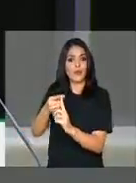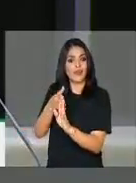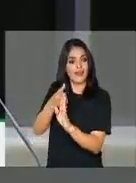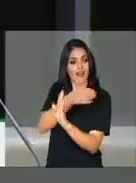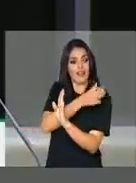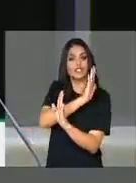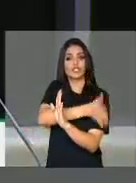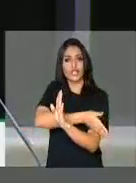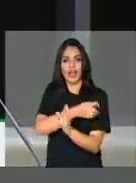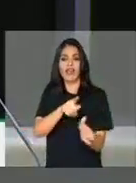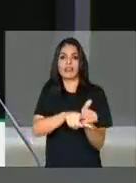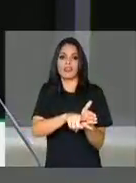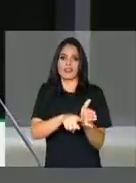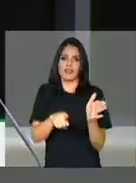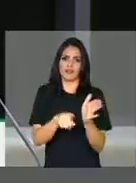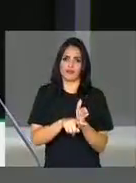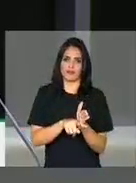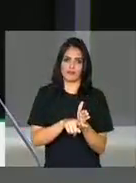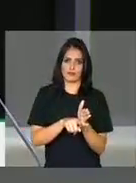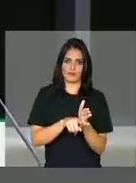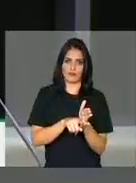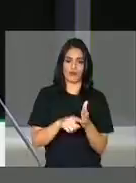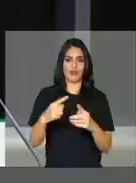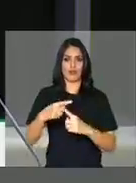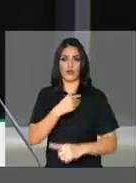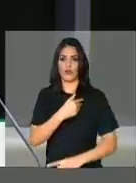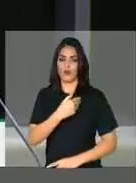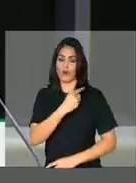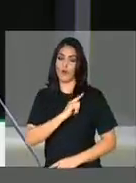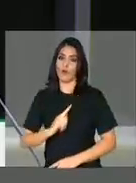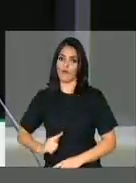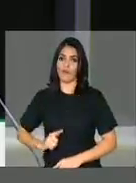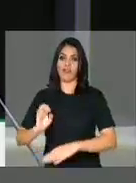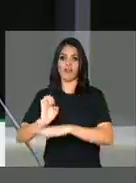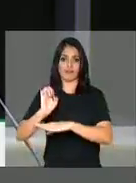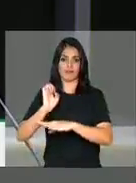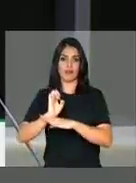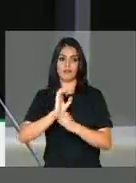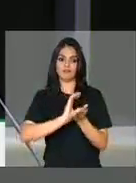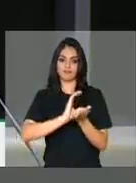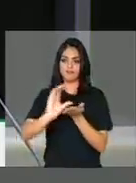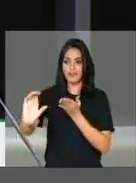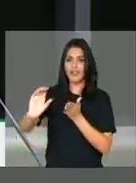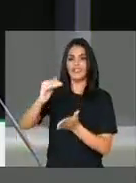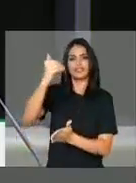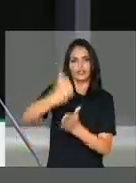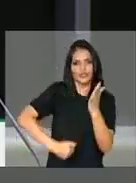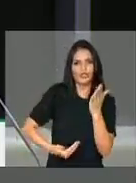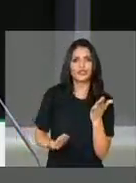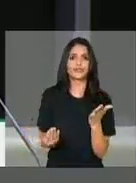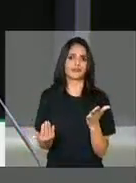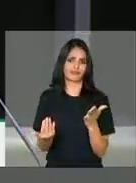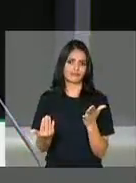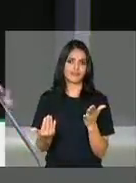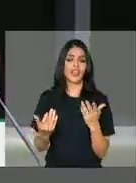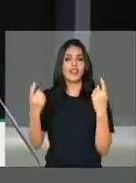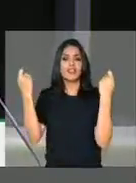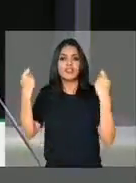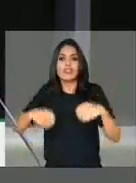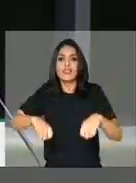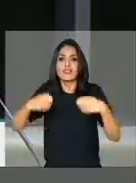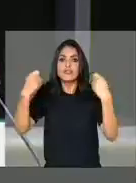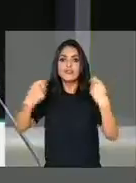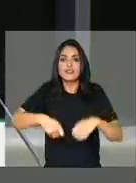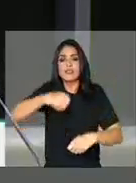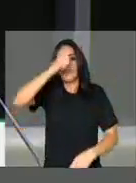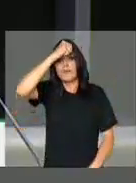no repasse do governo estadual, uma necessidade fundamental que o